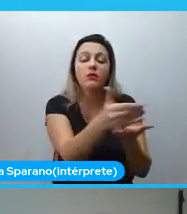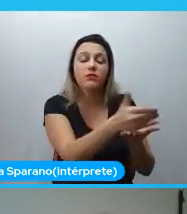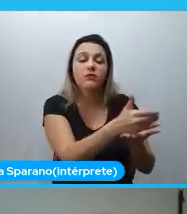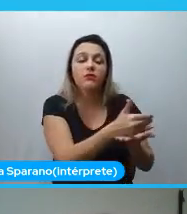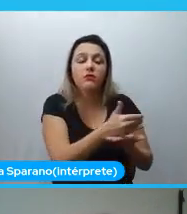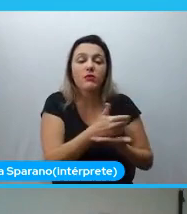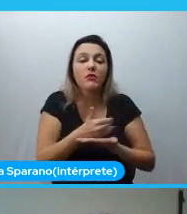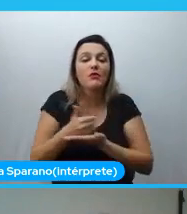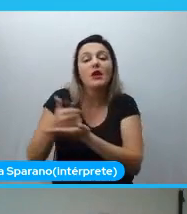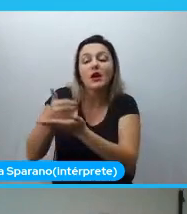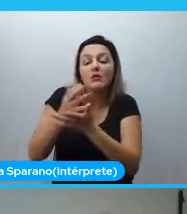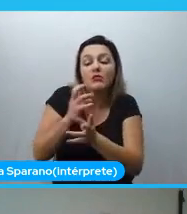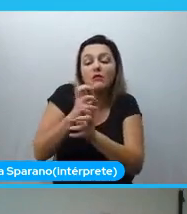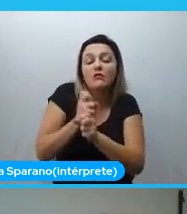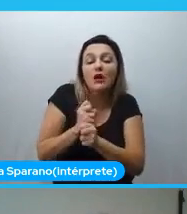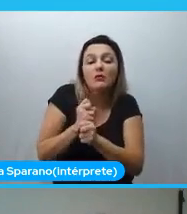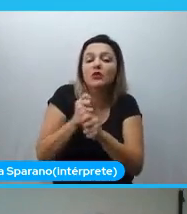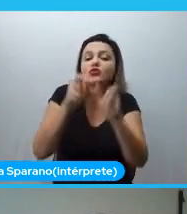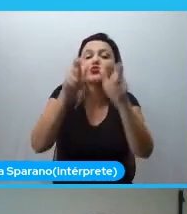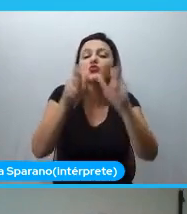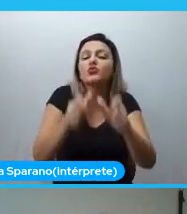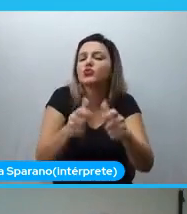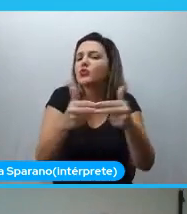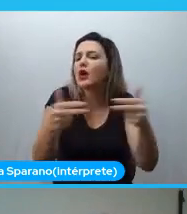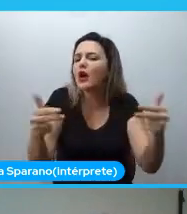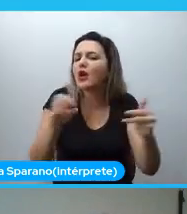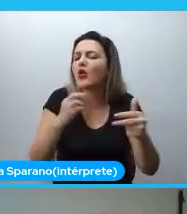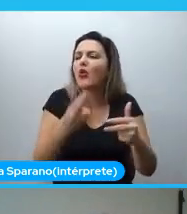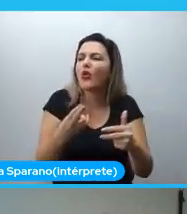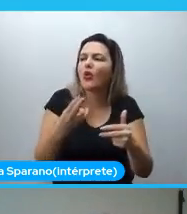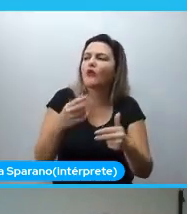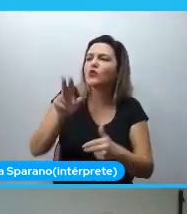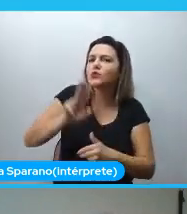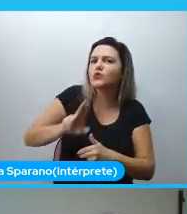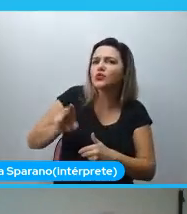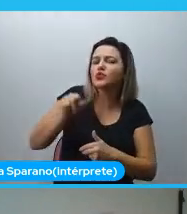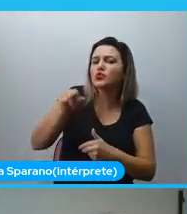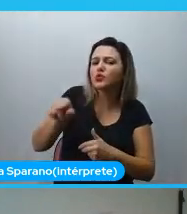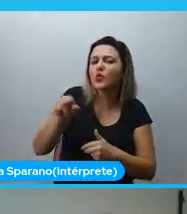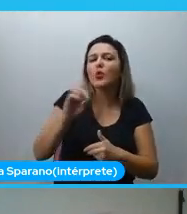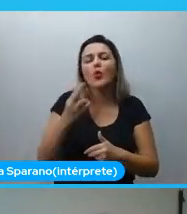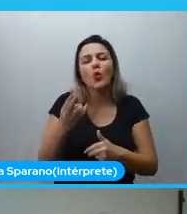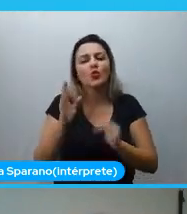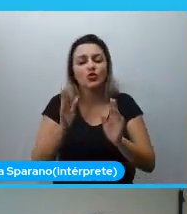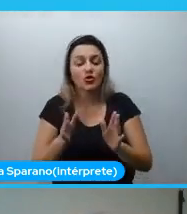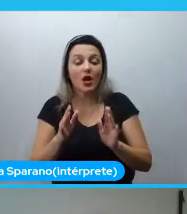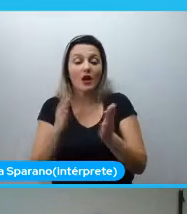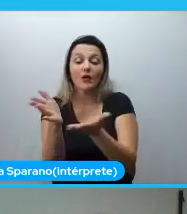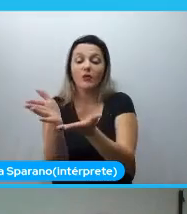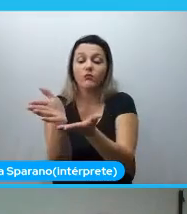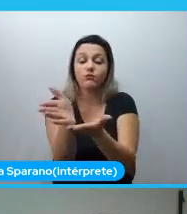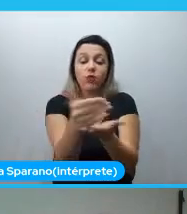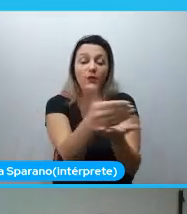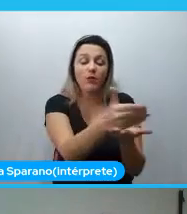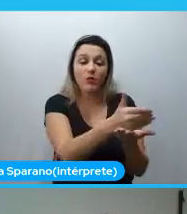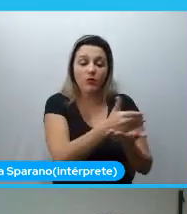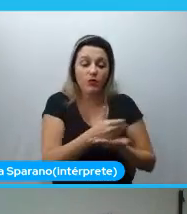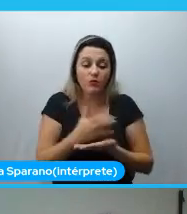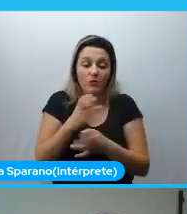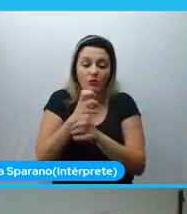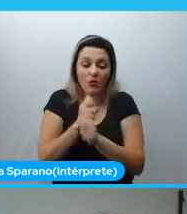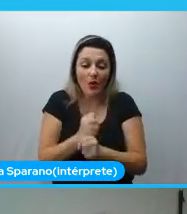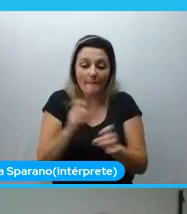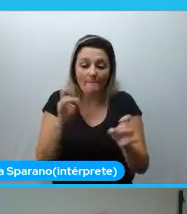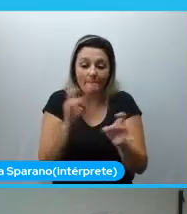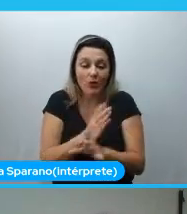ou que você aplicou de algum lugar ou mesmo os dados que já estão prontos em algum determinado lugar. Mas em